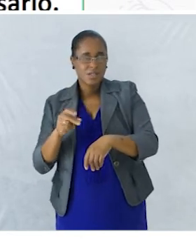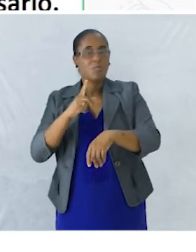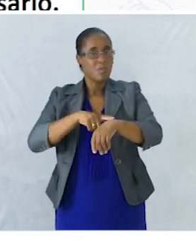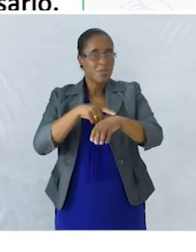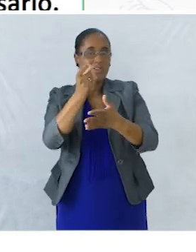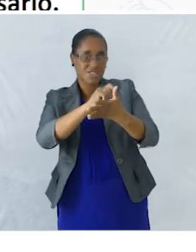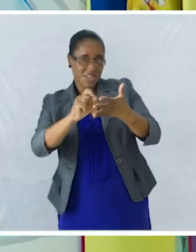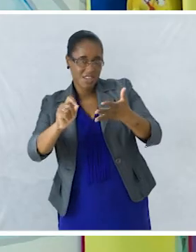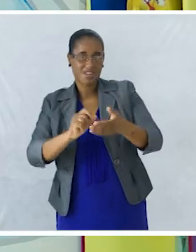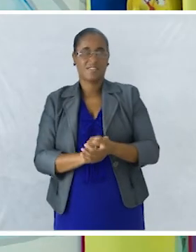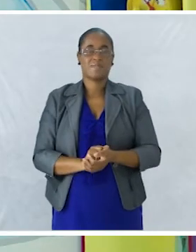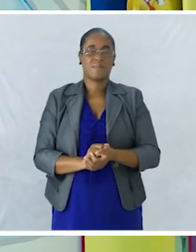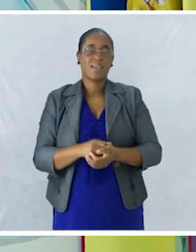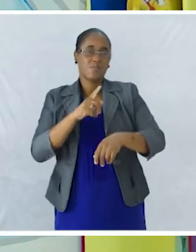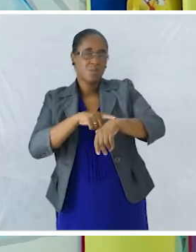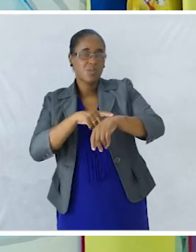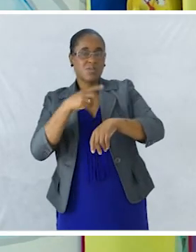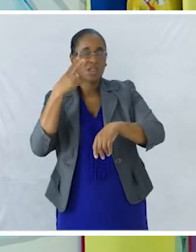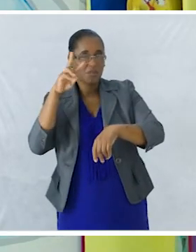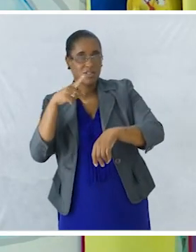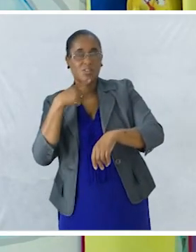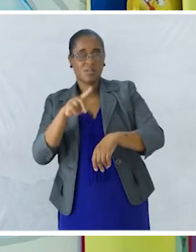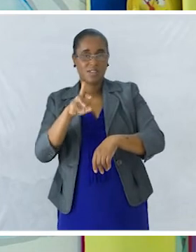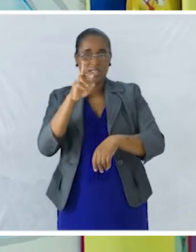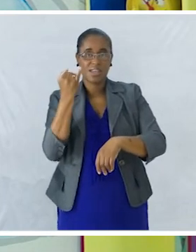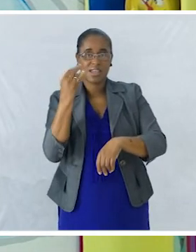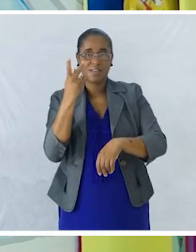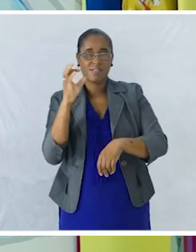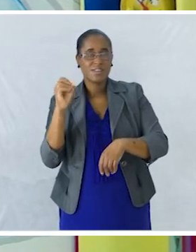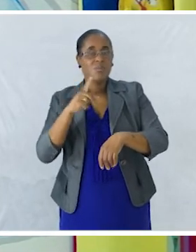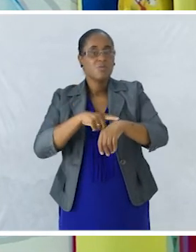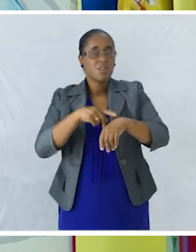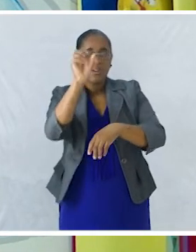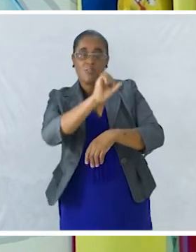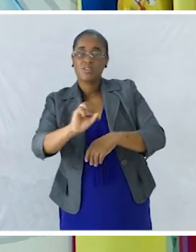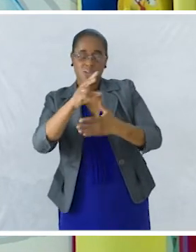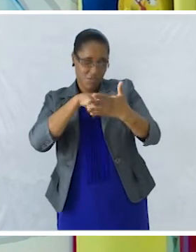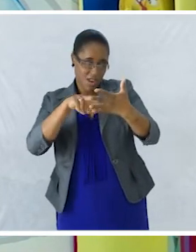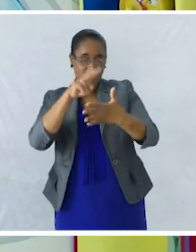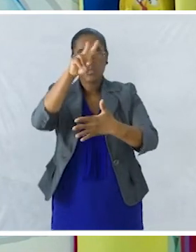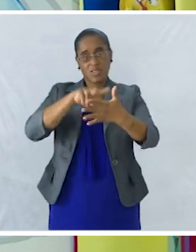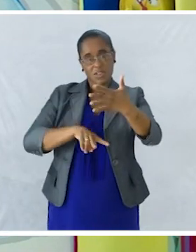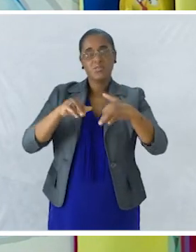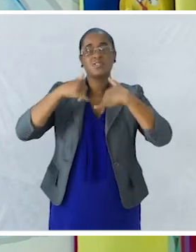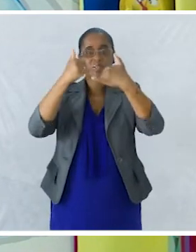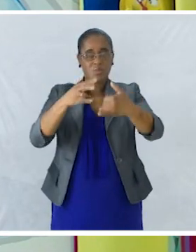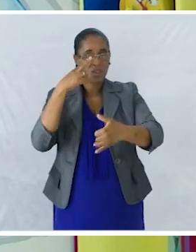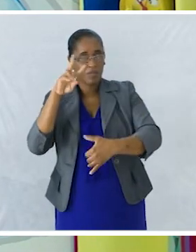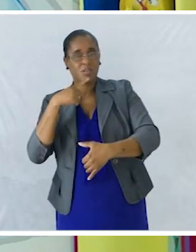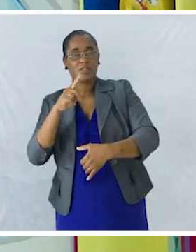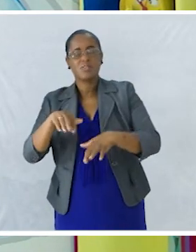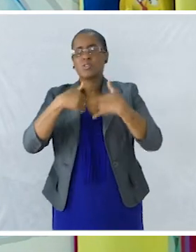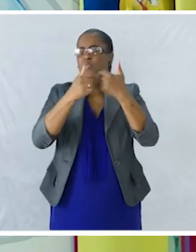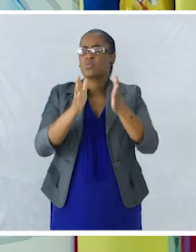escrita Momento da revisão Que é o momento que vocês vão ler o texto E depois rever todos os